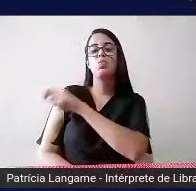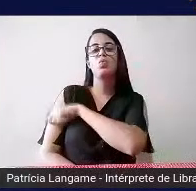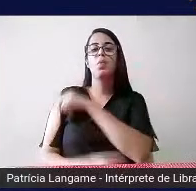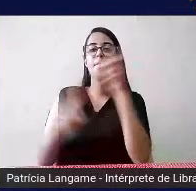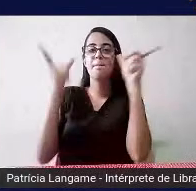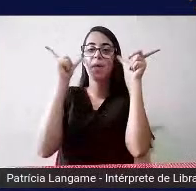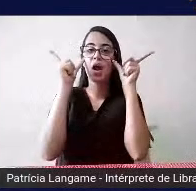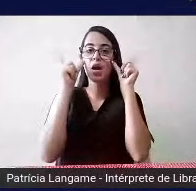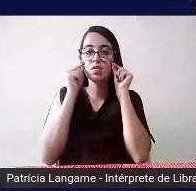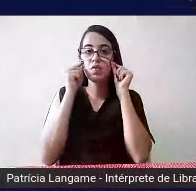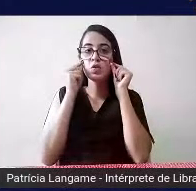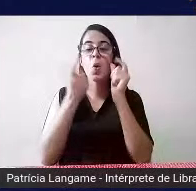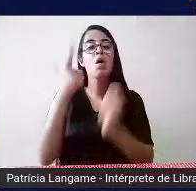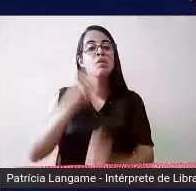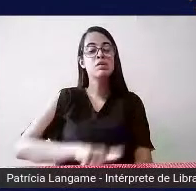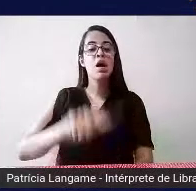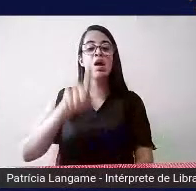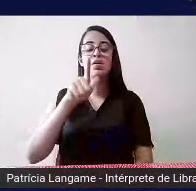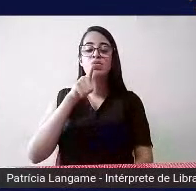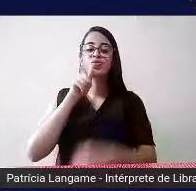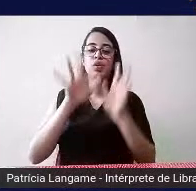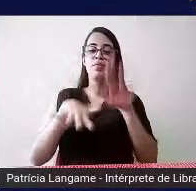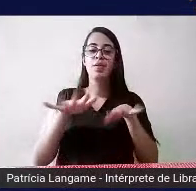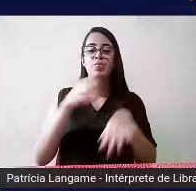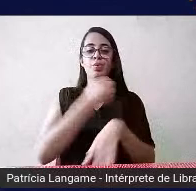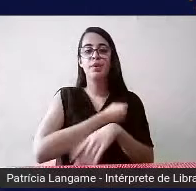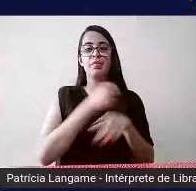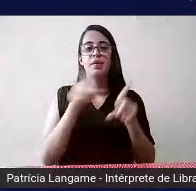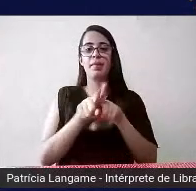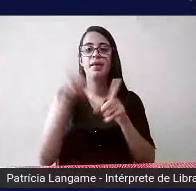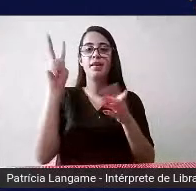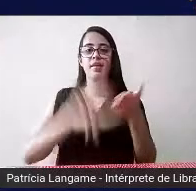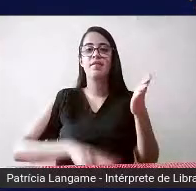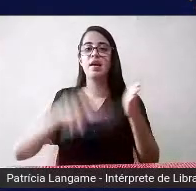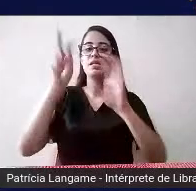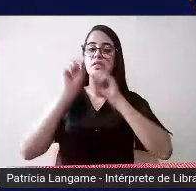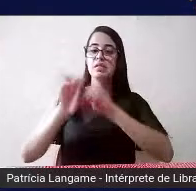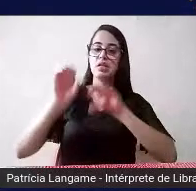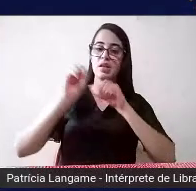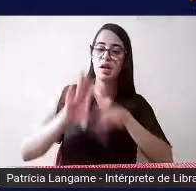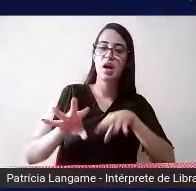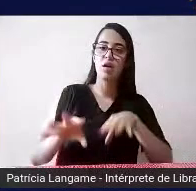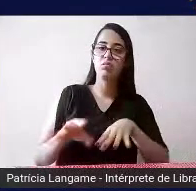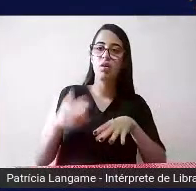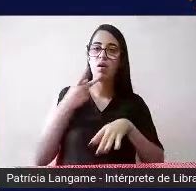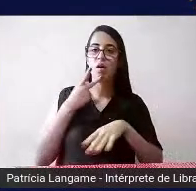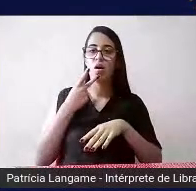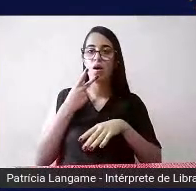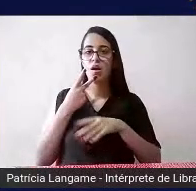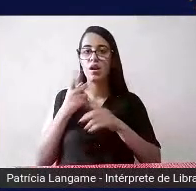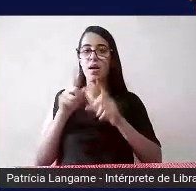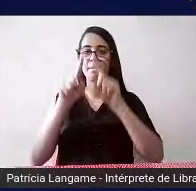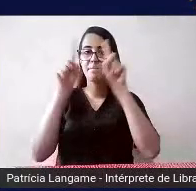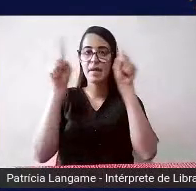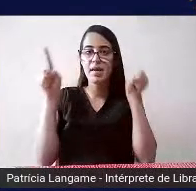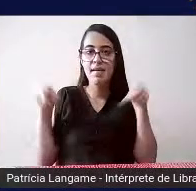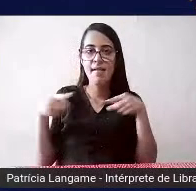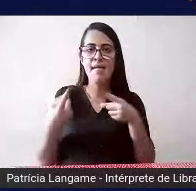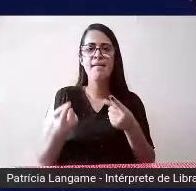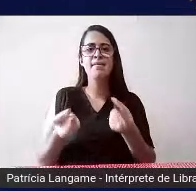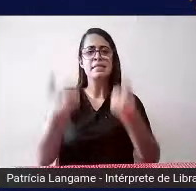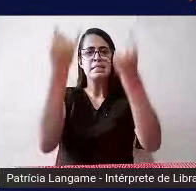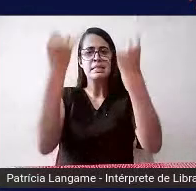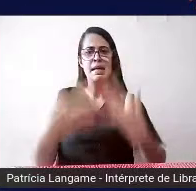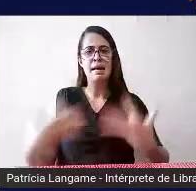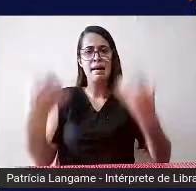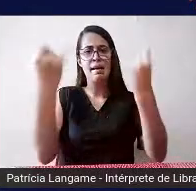forma escrever ver os números e ler então você vai ensinando pra ele olha é pra abrir o parênteses serve pra isso pra abrir um